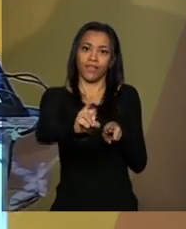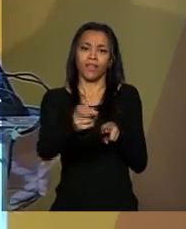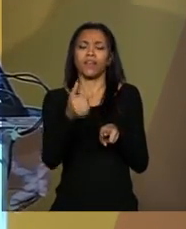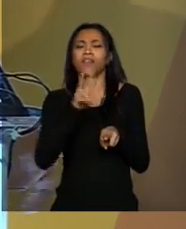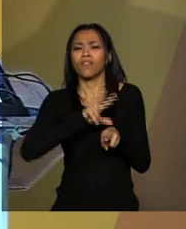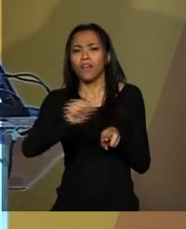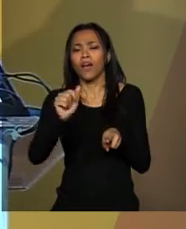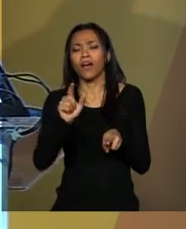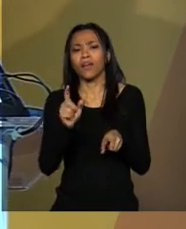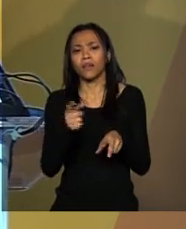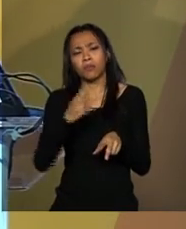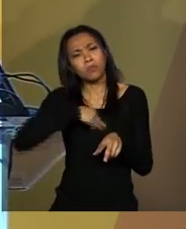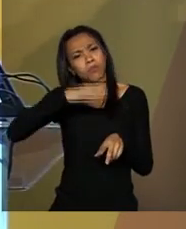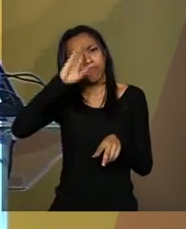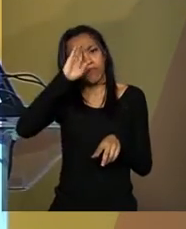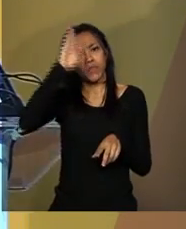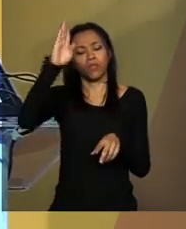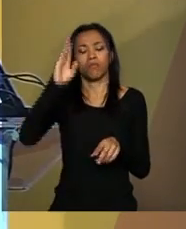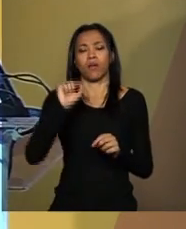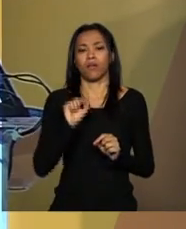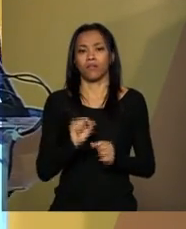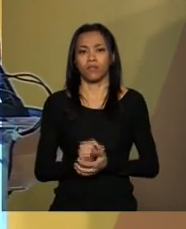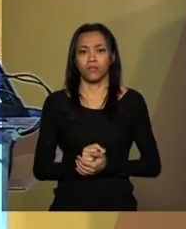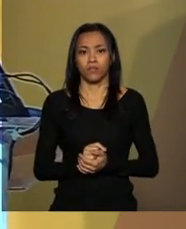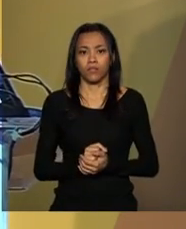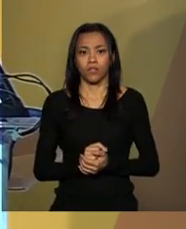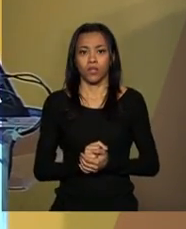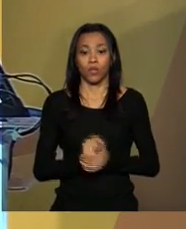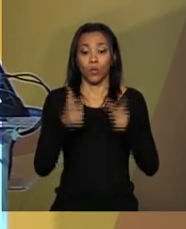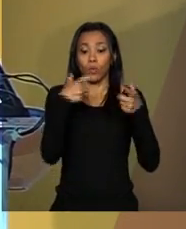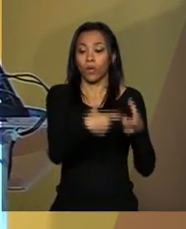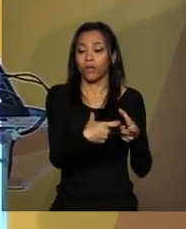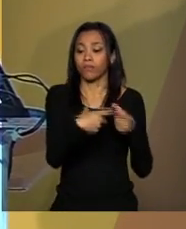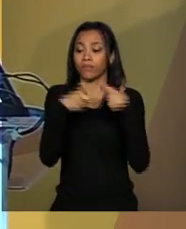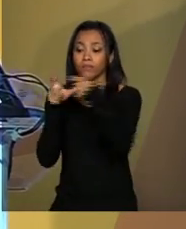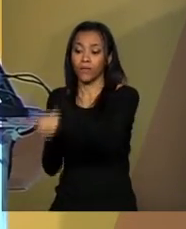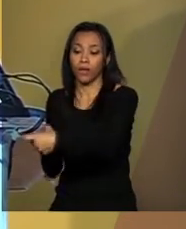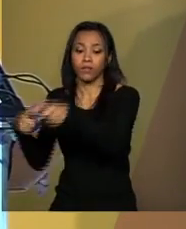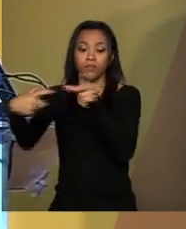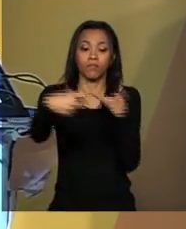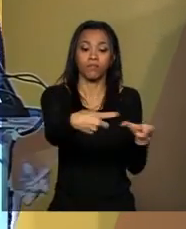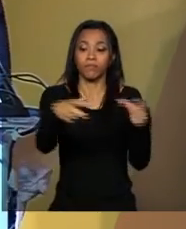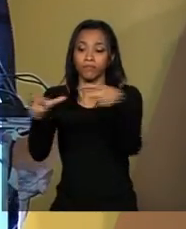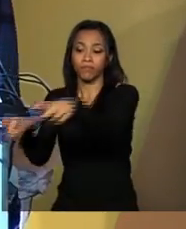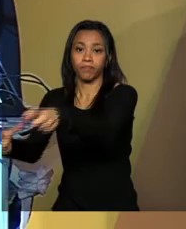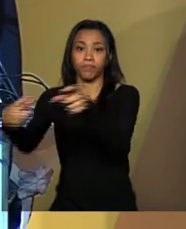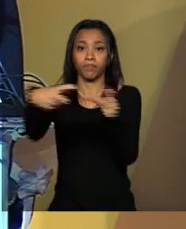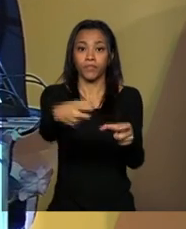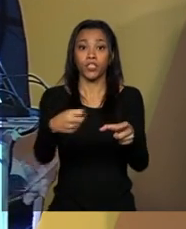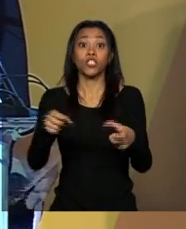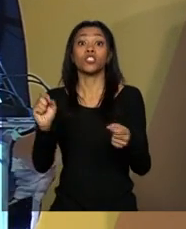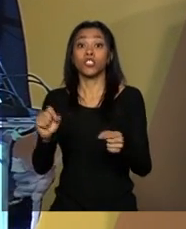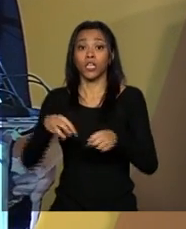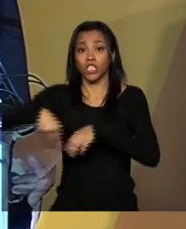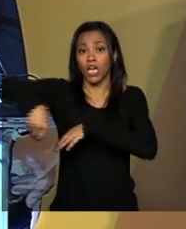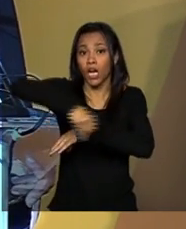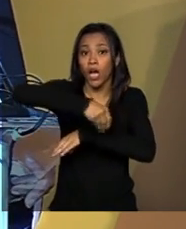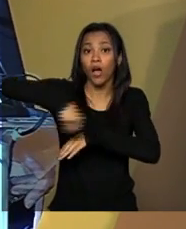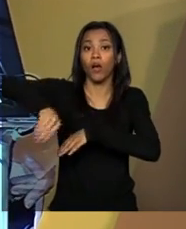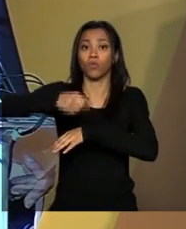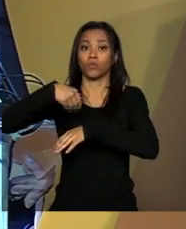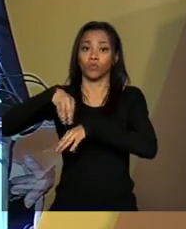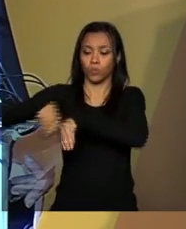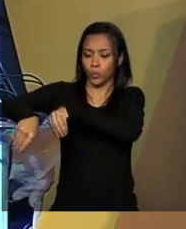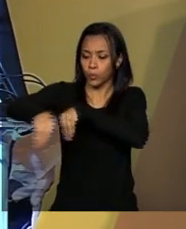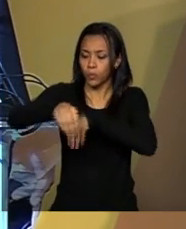principais núcleos ou áreas e territórios de produção de grãos,